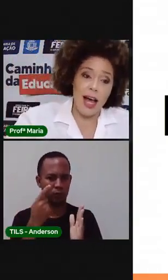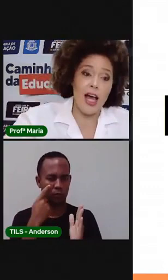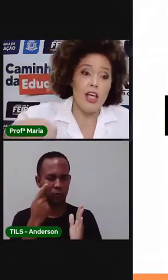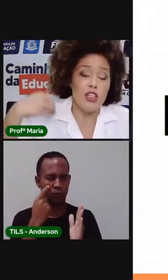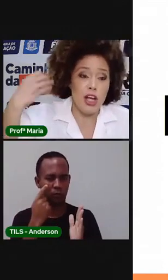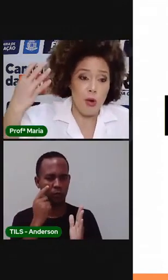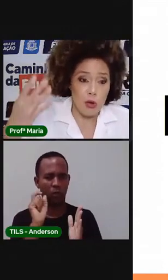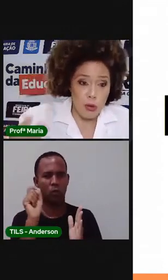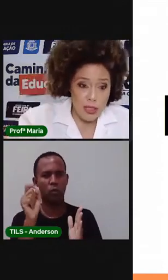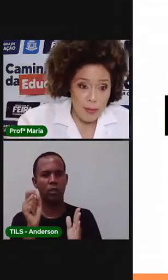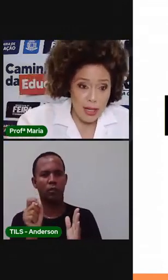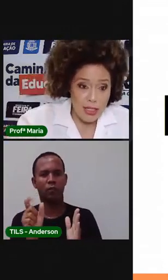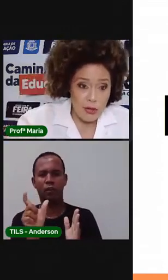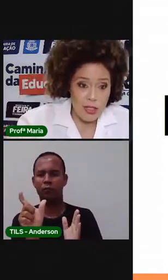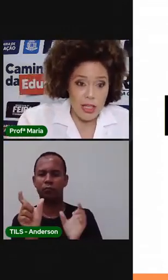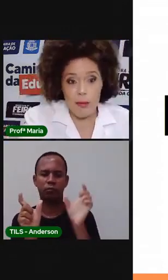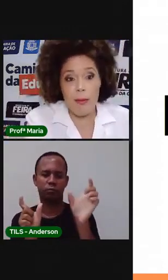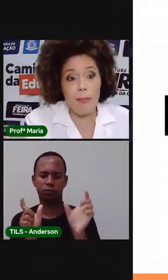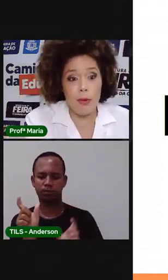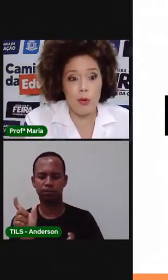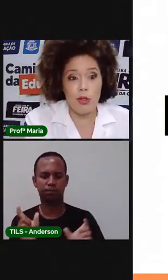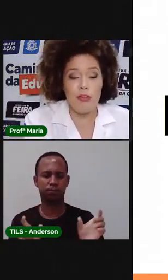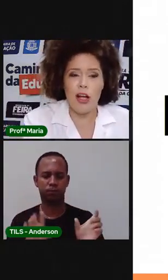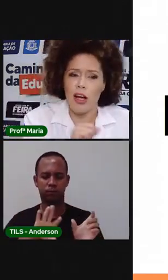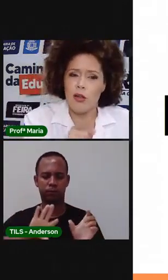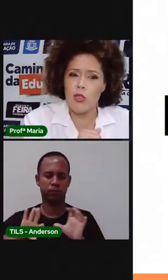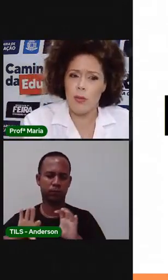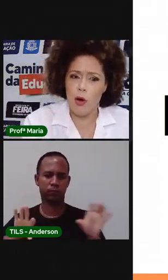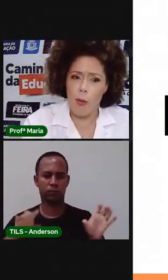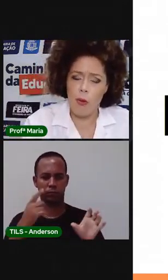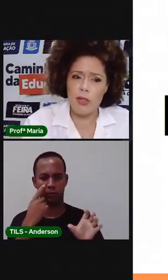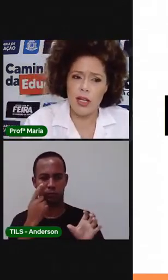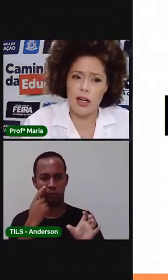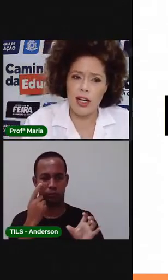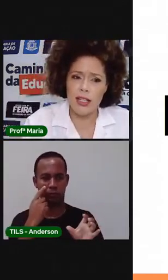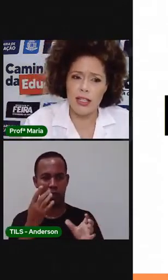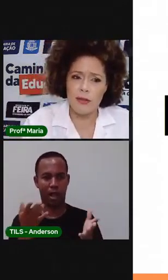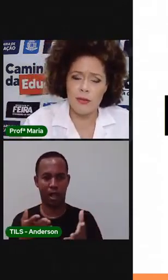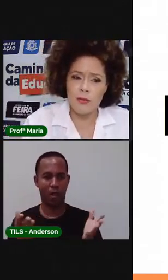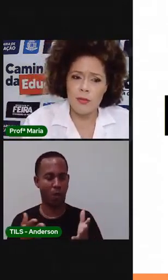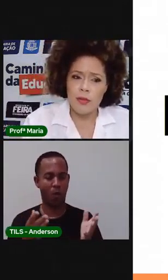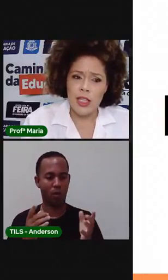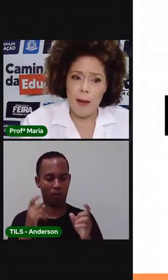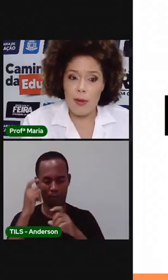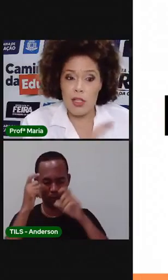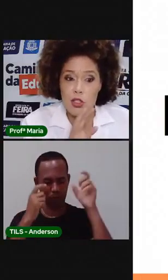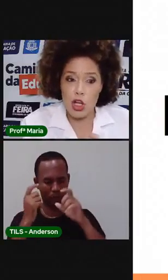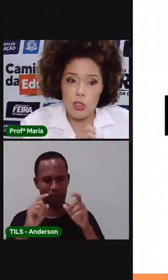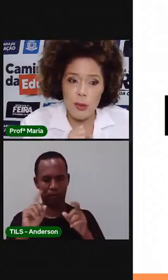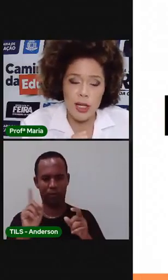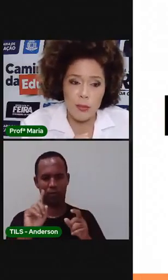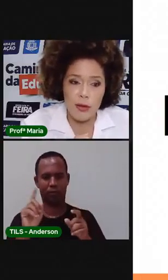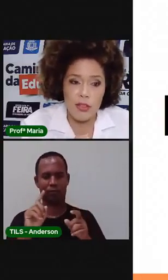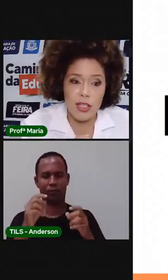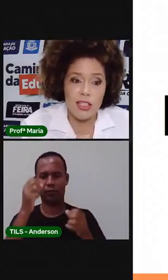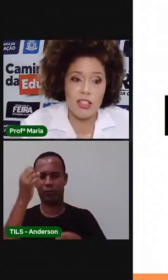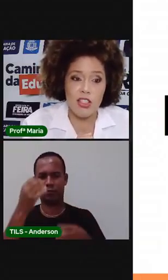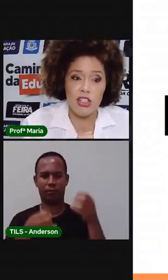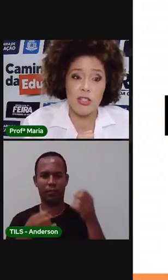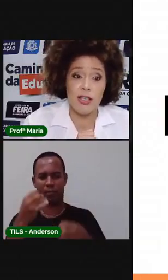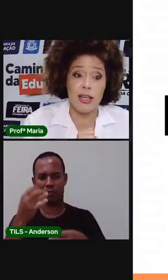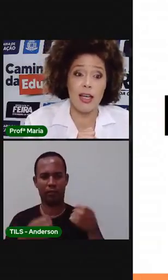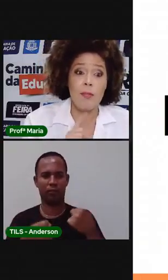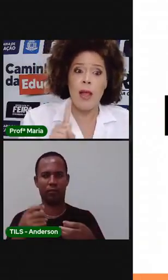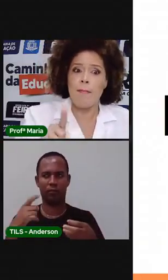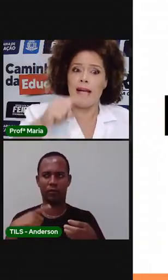classificar de acordo com a separação de sílaba, pronto. E falei, olha, não se preocupa com isso agora, não. Tá? A está só explicando para vocês